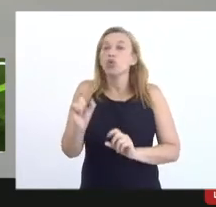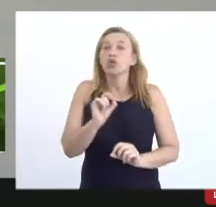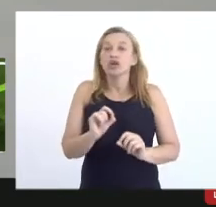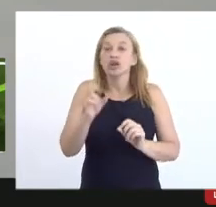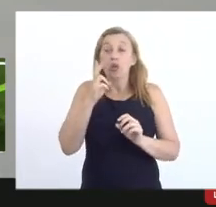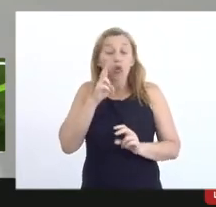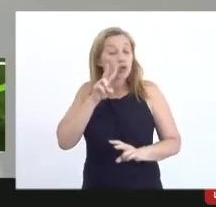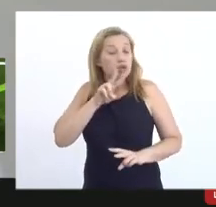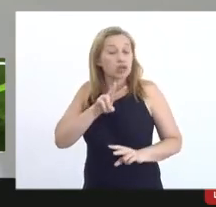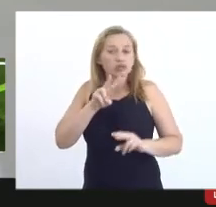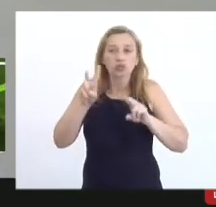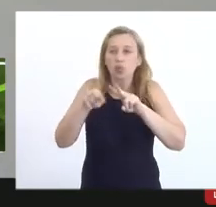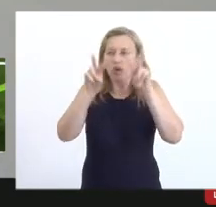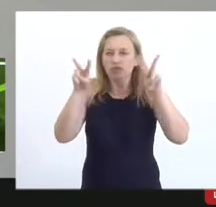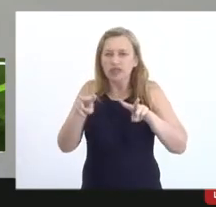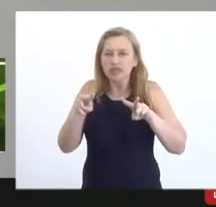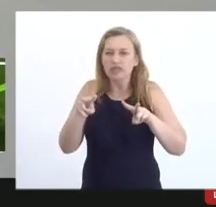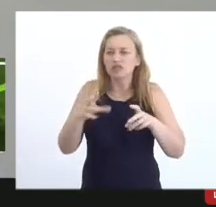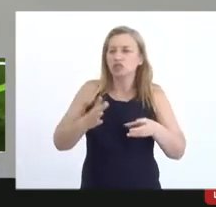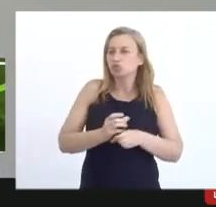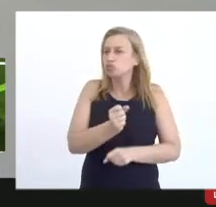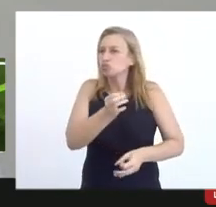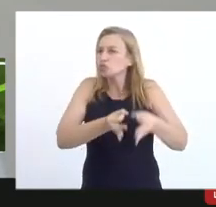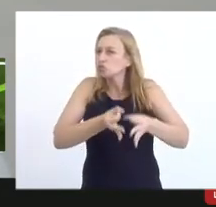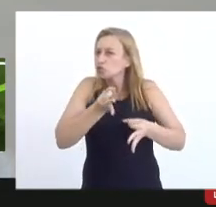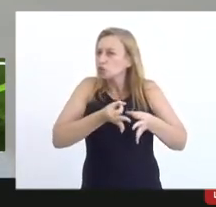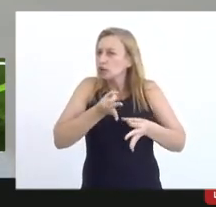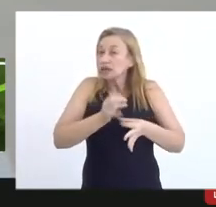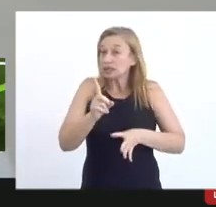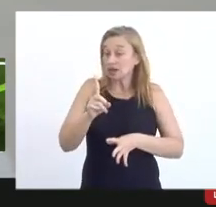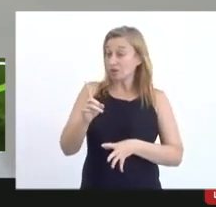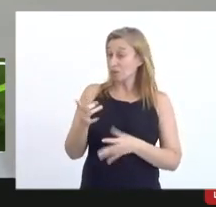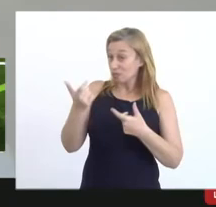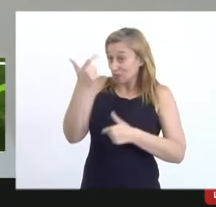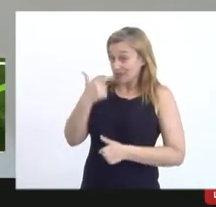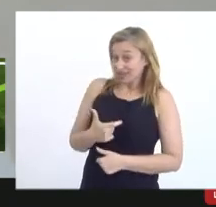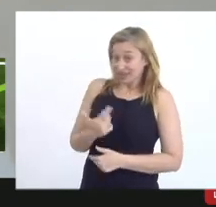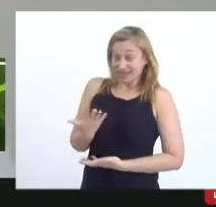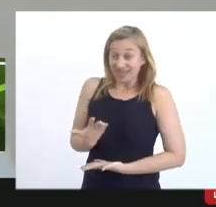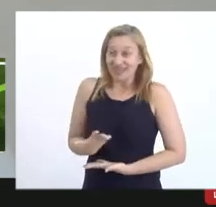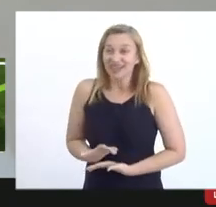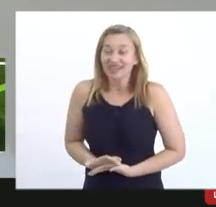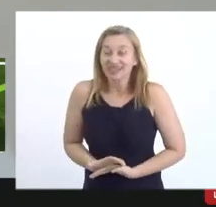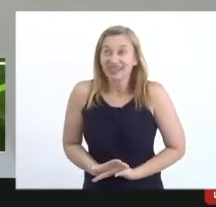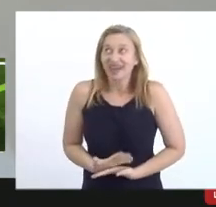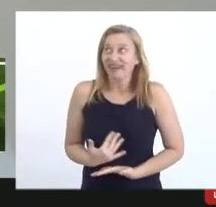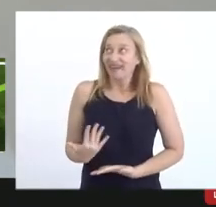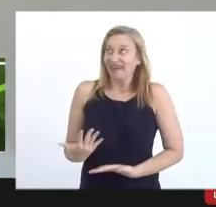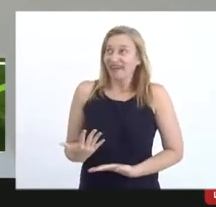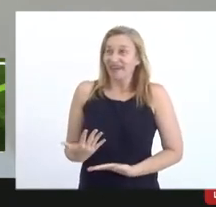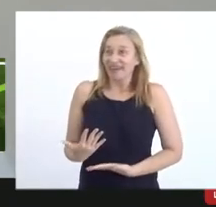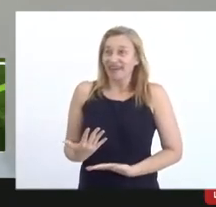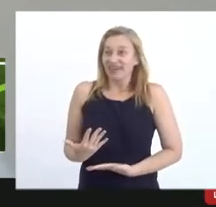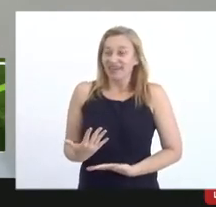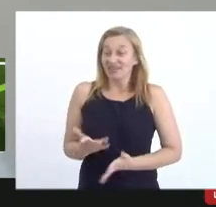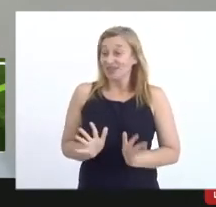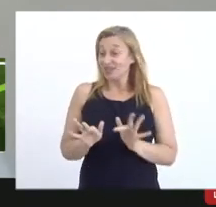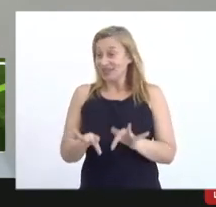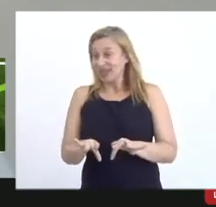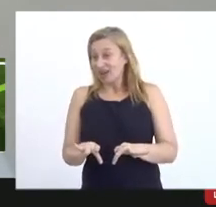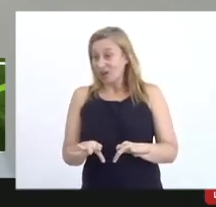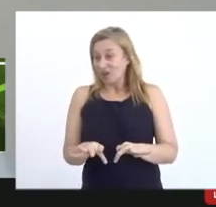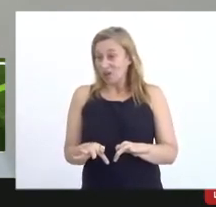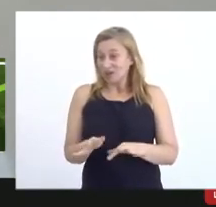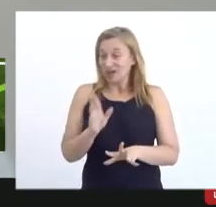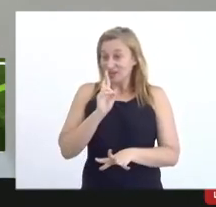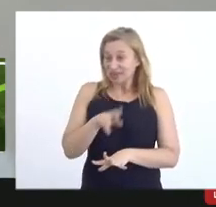olhando uma visão de tribunal de contas não por ser não que nós sejamos o destinatário final da pressão de contas